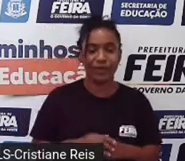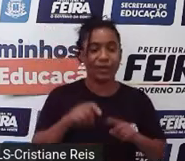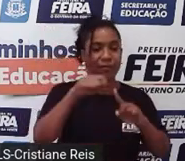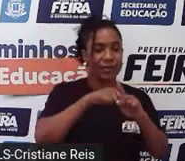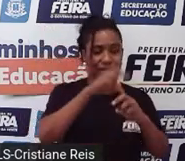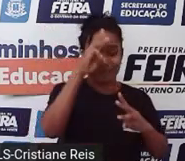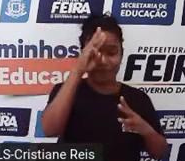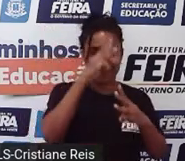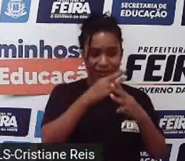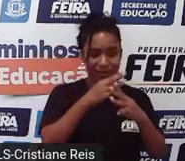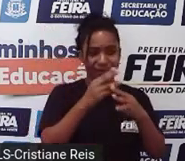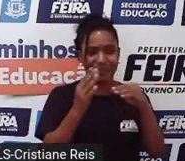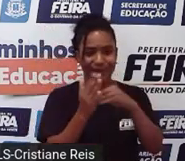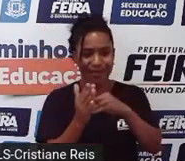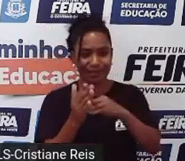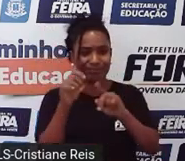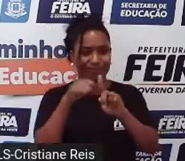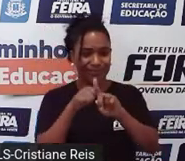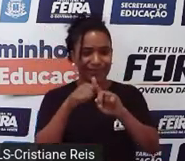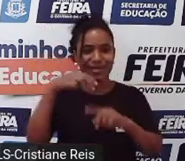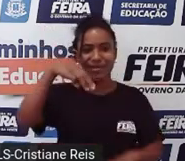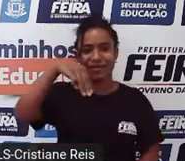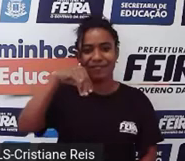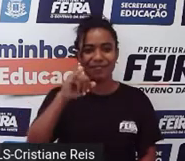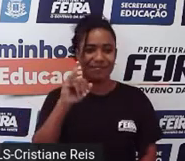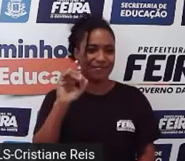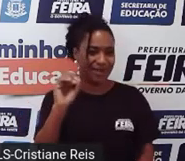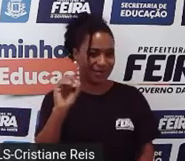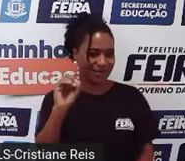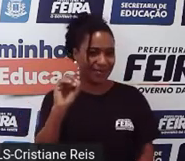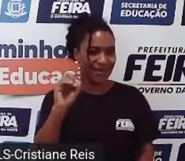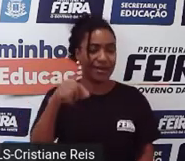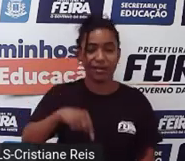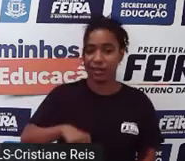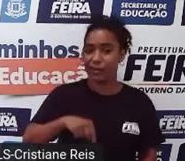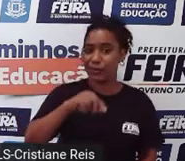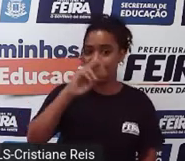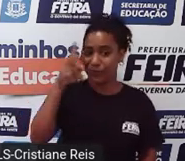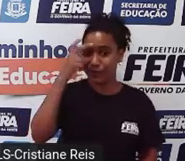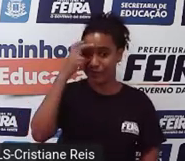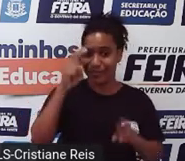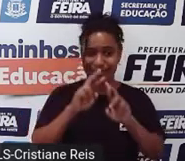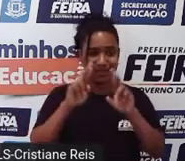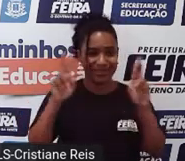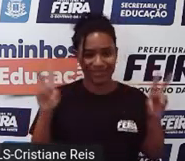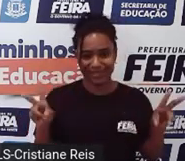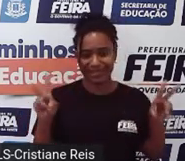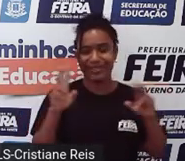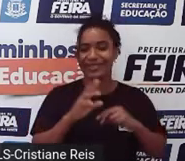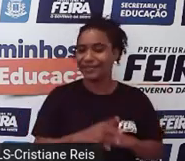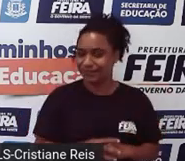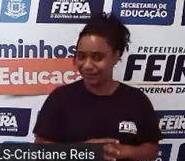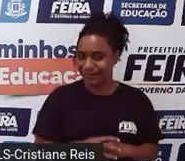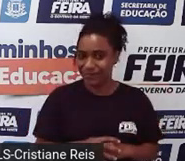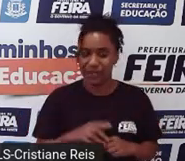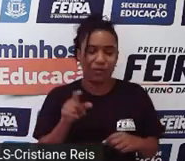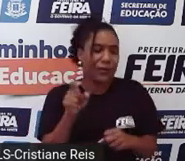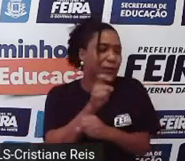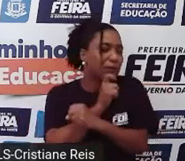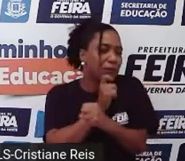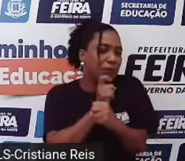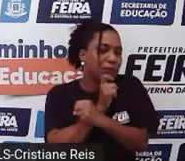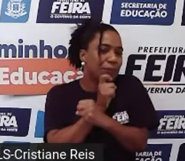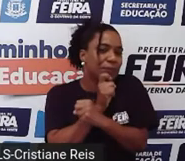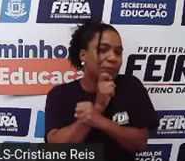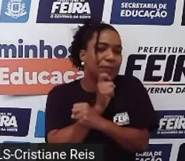a maio, que também é uma diferença em relação à nossa cultura. O inverno é muito frio. E às vezes a temperatura